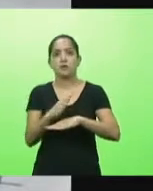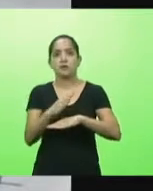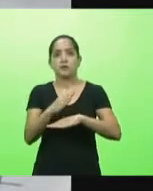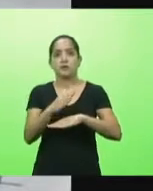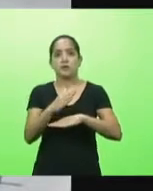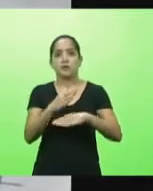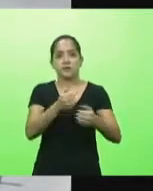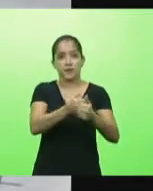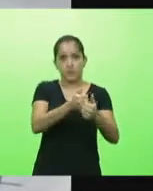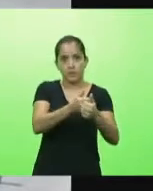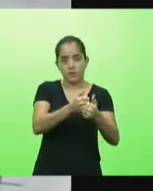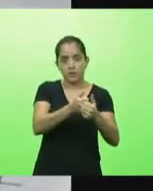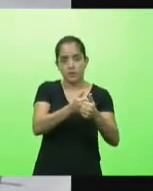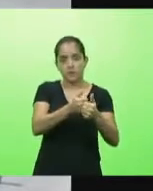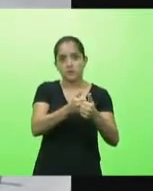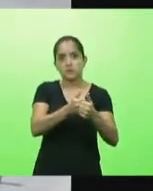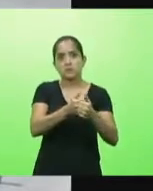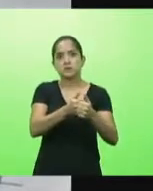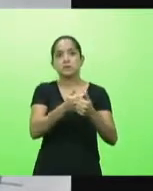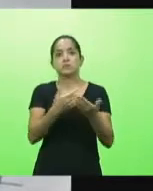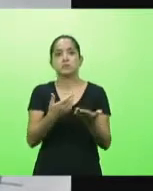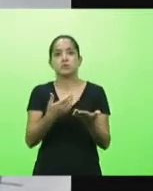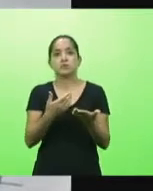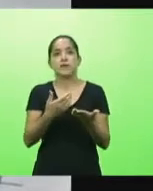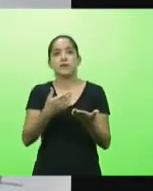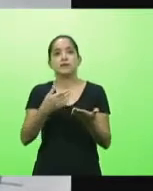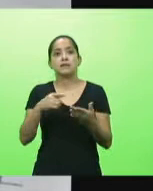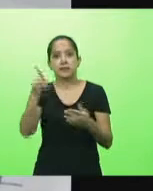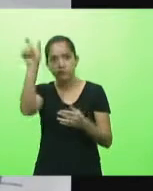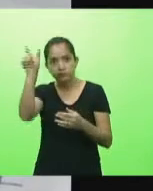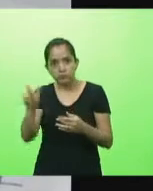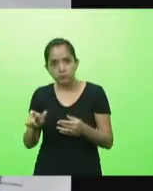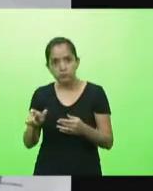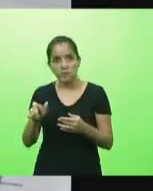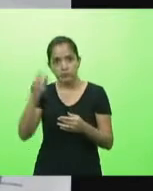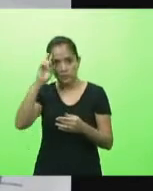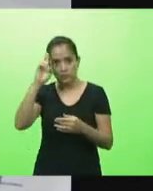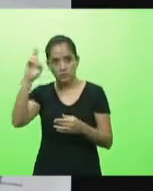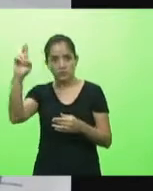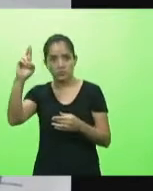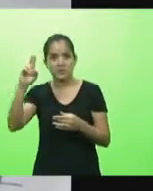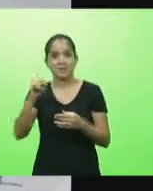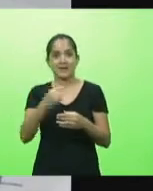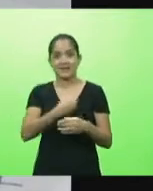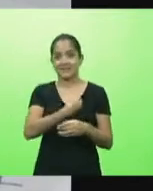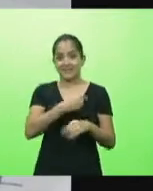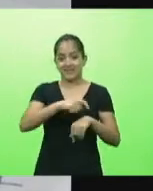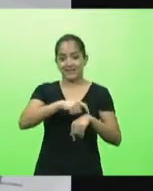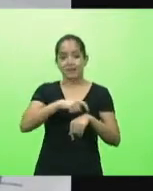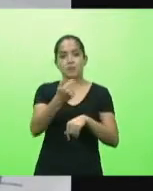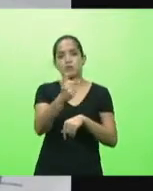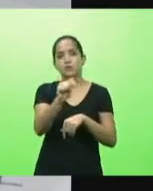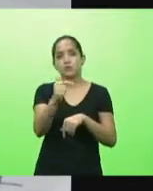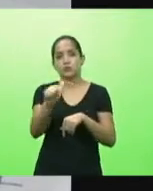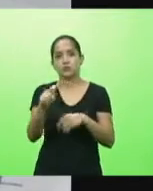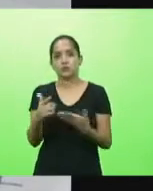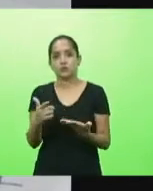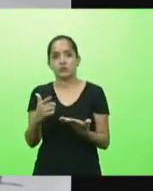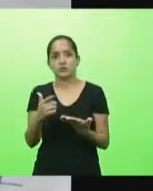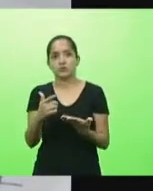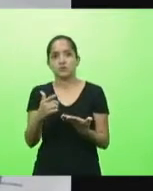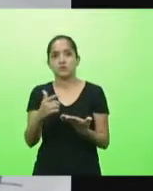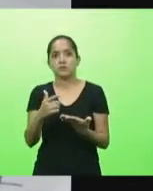juridicamente pela igreja a igreja tem um responsável então como não tinha responsável colocou lá intimo Jesus